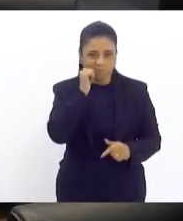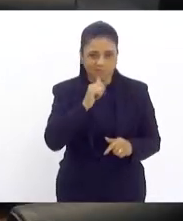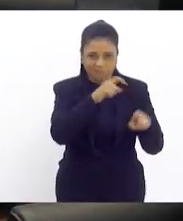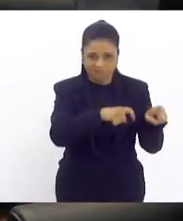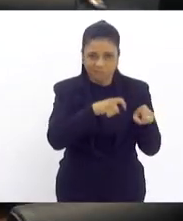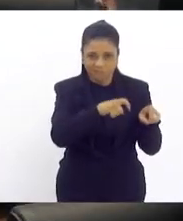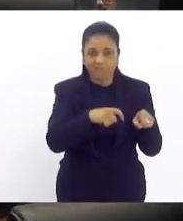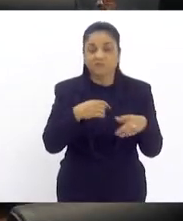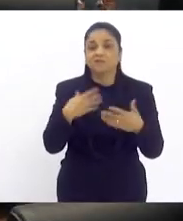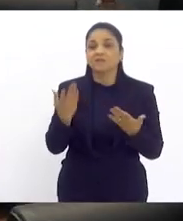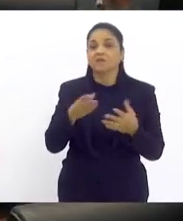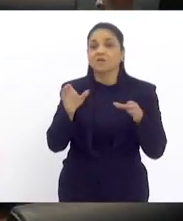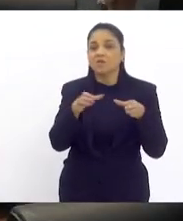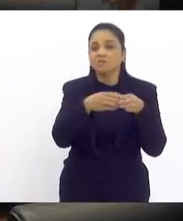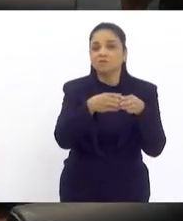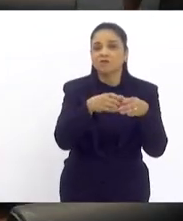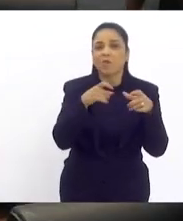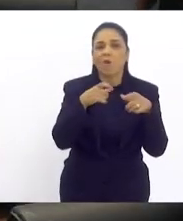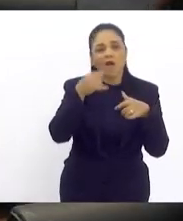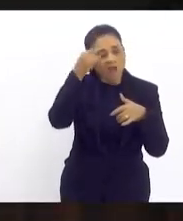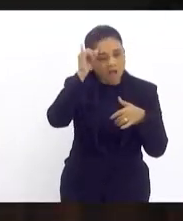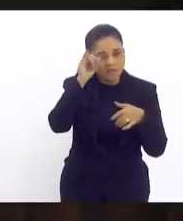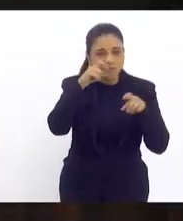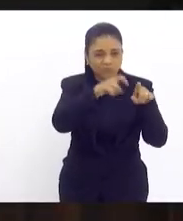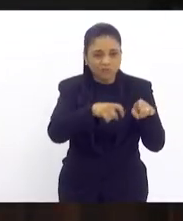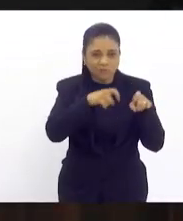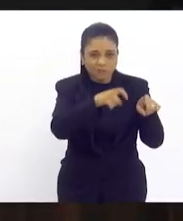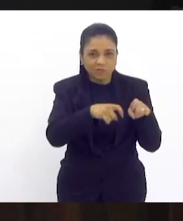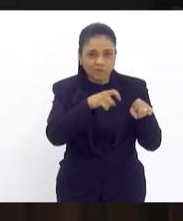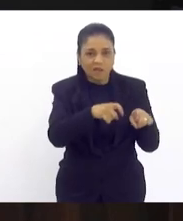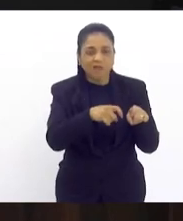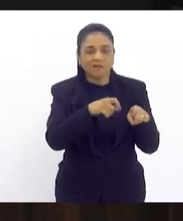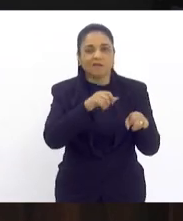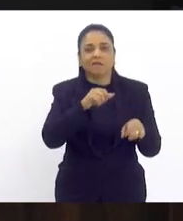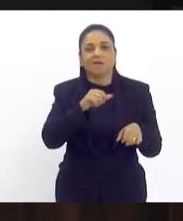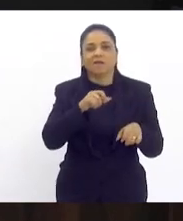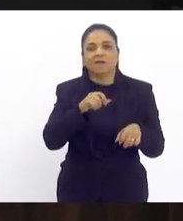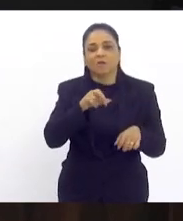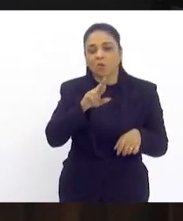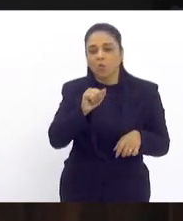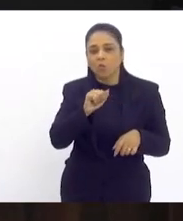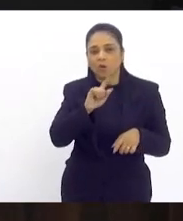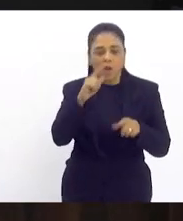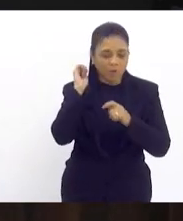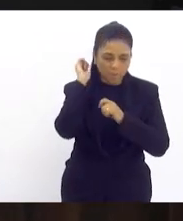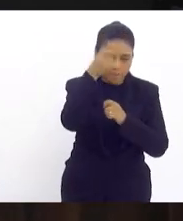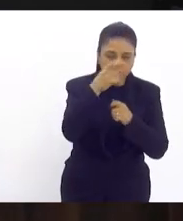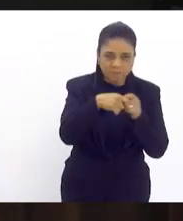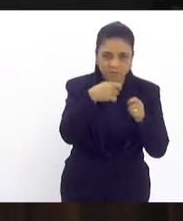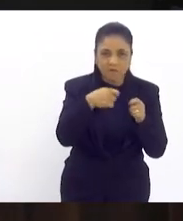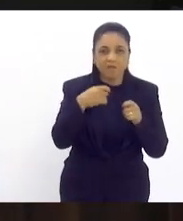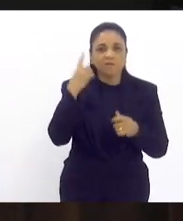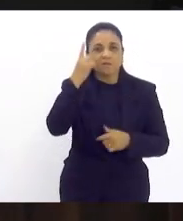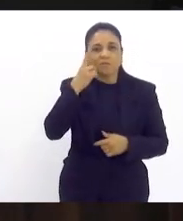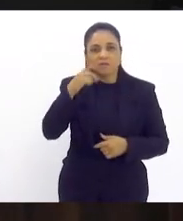Comissão de Agricultura, Pecuária e Política Rural, Agrária e Pesqueira. Deputado Val Seaza.